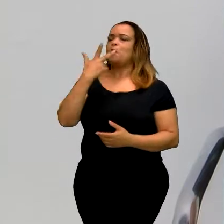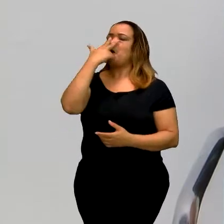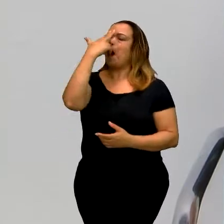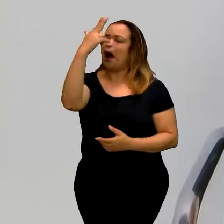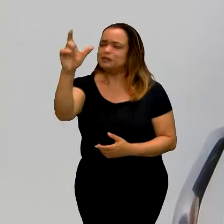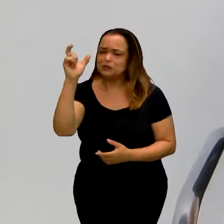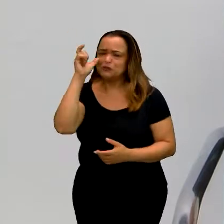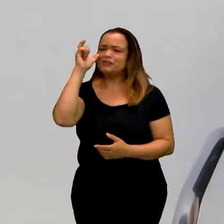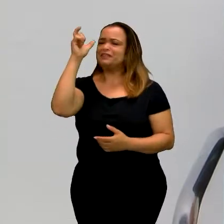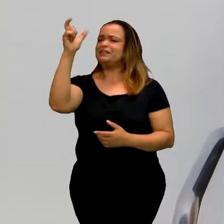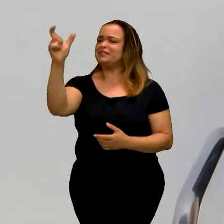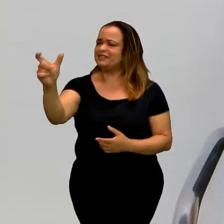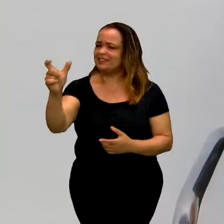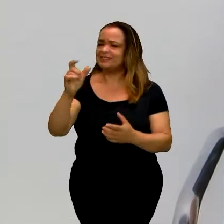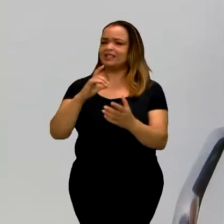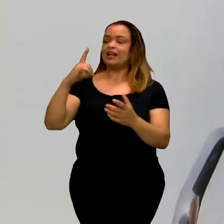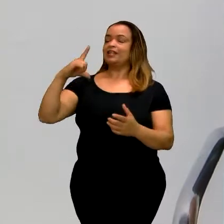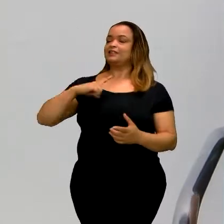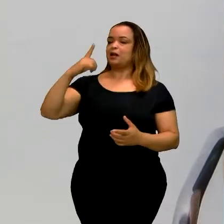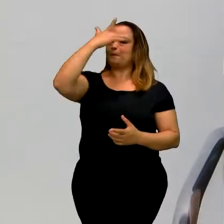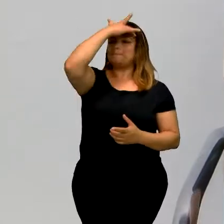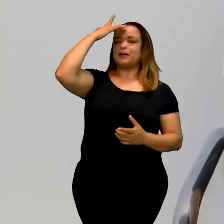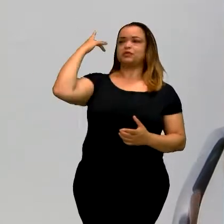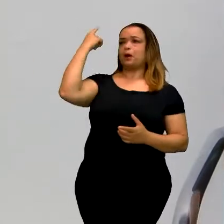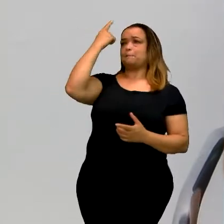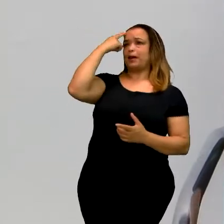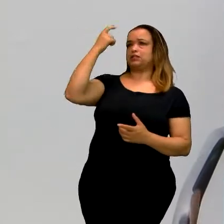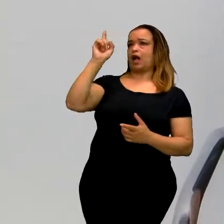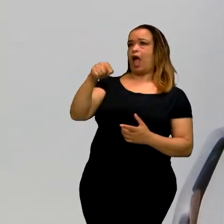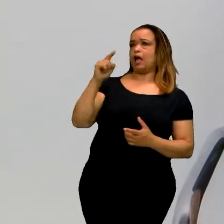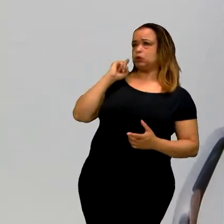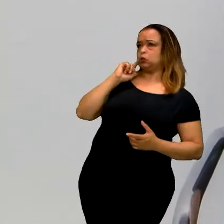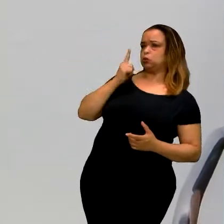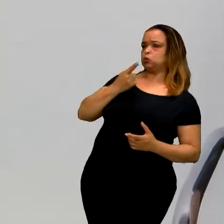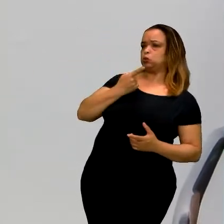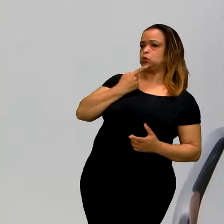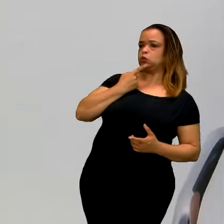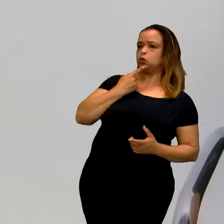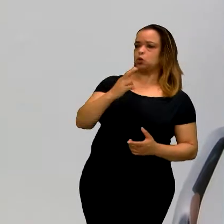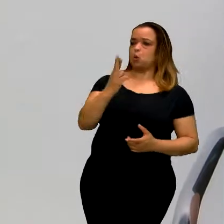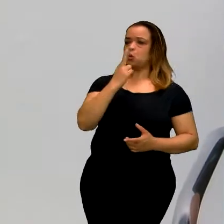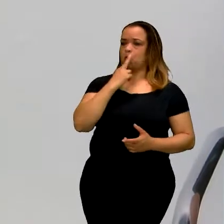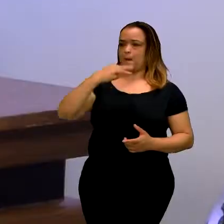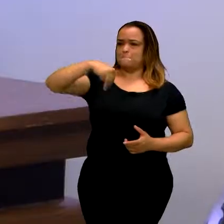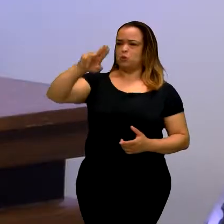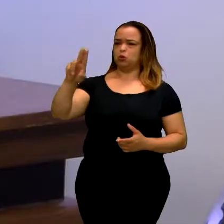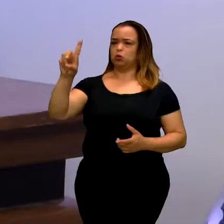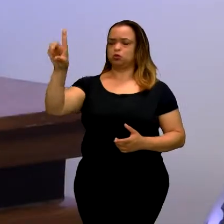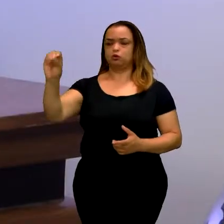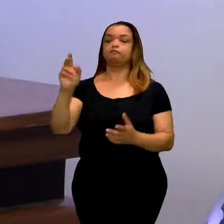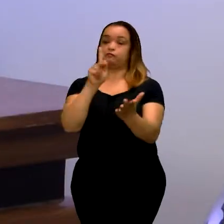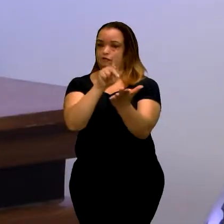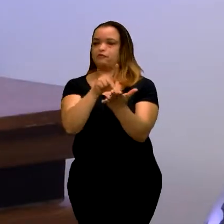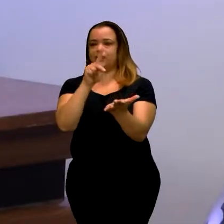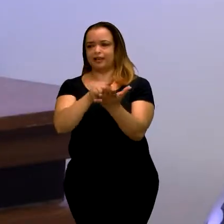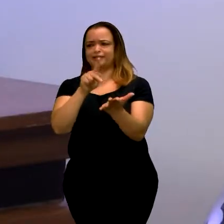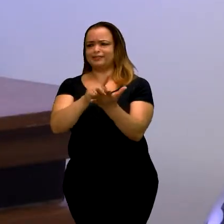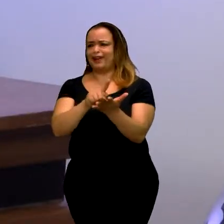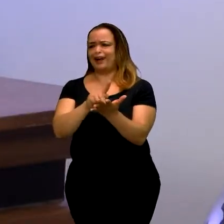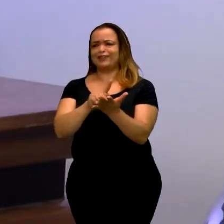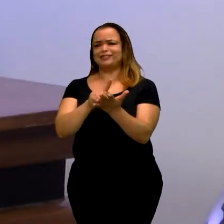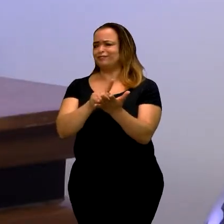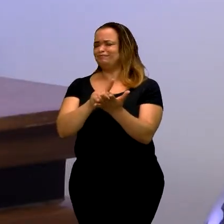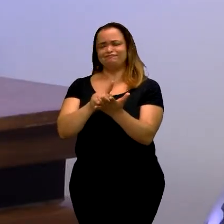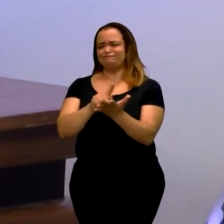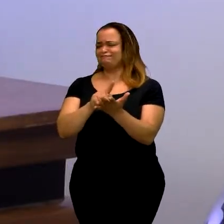é que, assim, tem pessoas que acham que quando é surdo é mudo. Não é verdade? É verdade. É um mito,